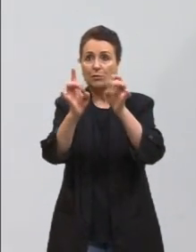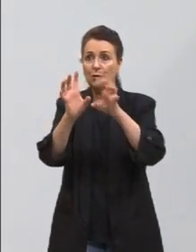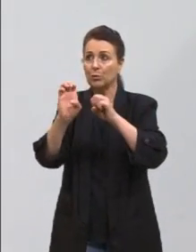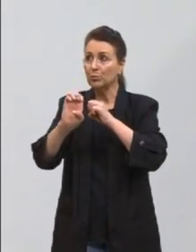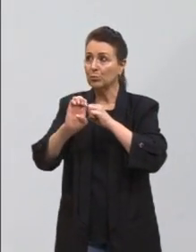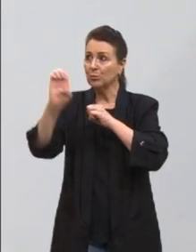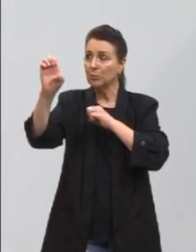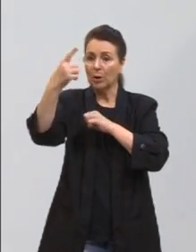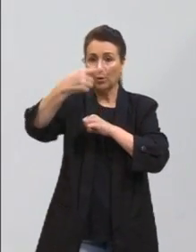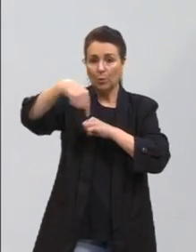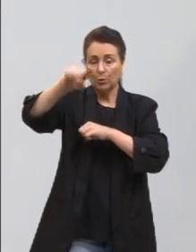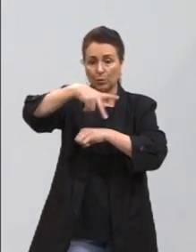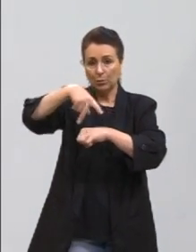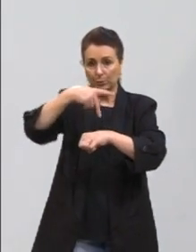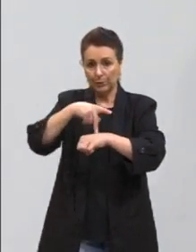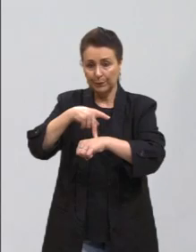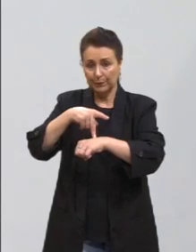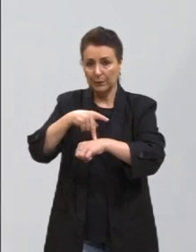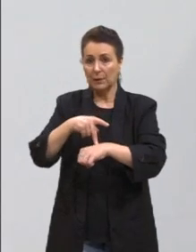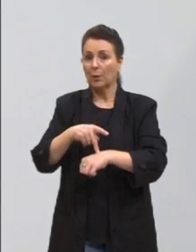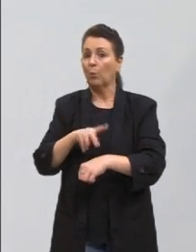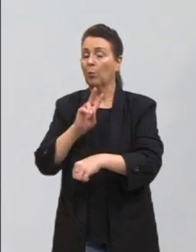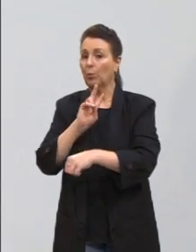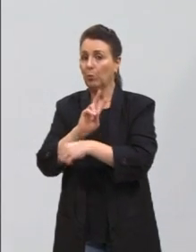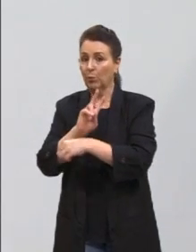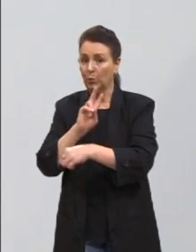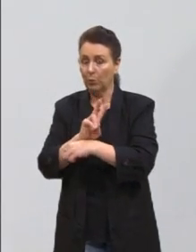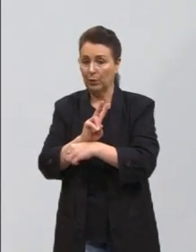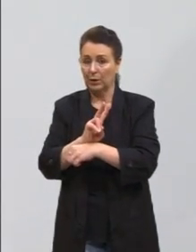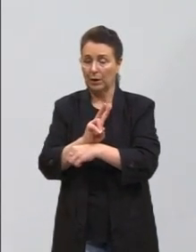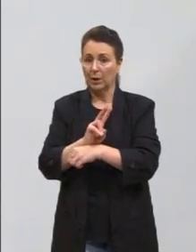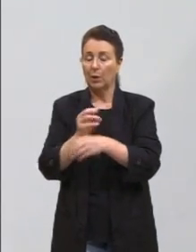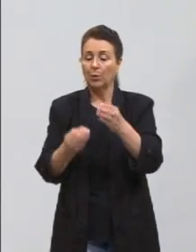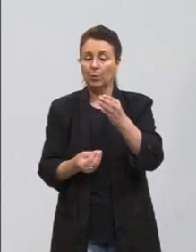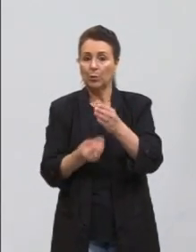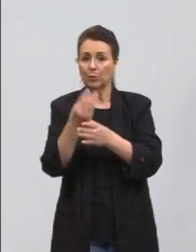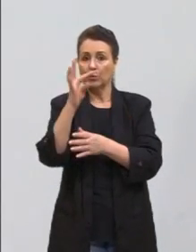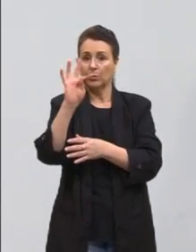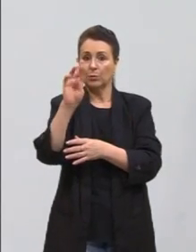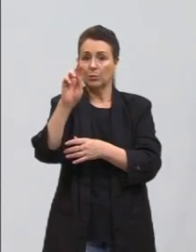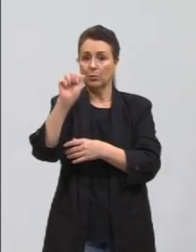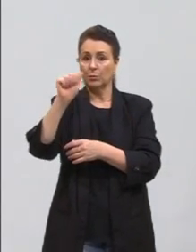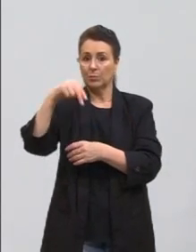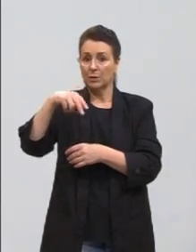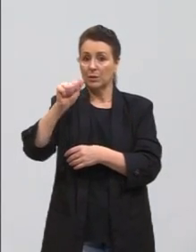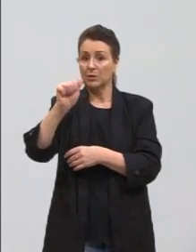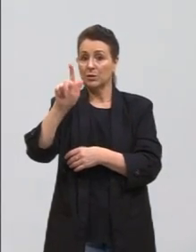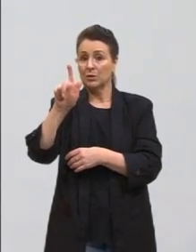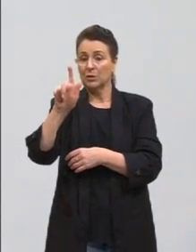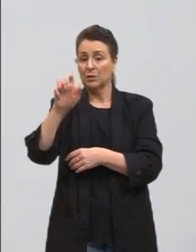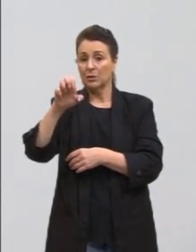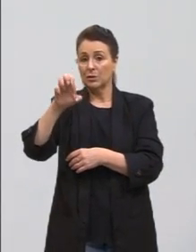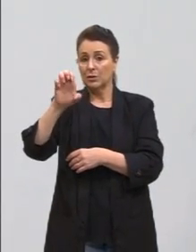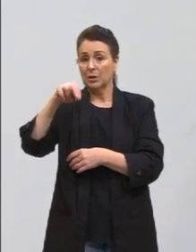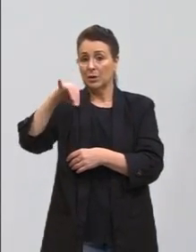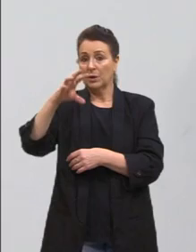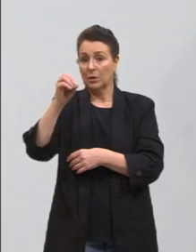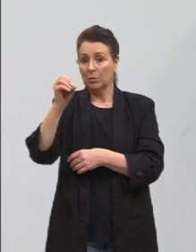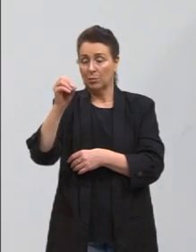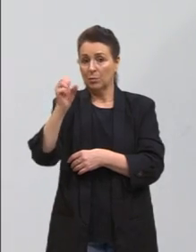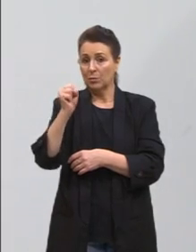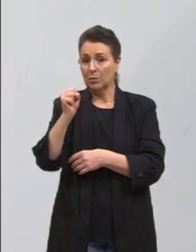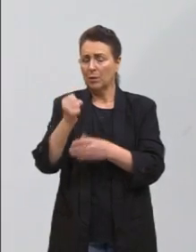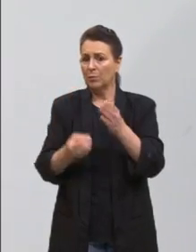tem que ter um pouco de cuidado quando nós falamos que a questão dos transgênicos é para alimento. No Brasil, a produção transgênica,